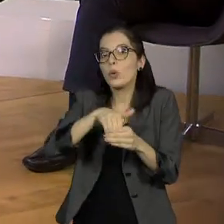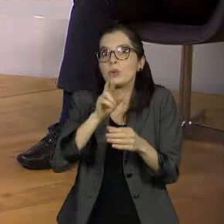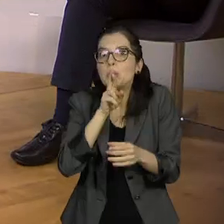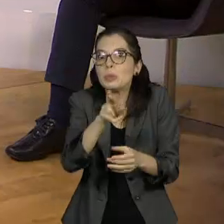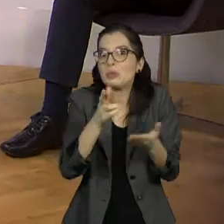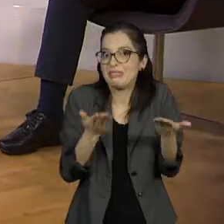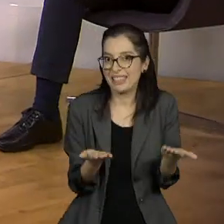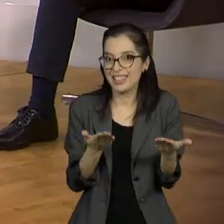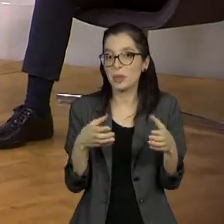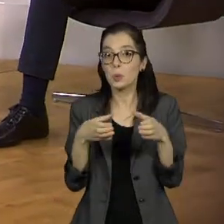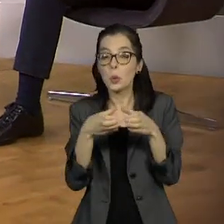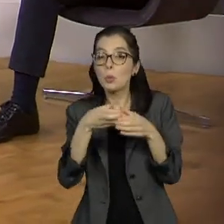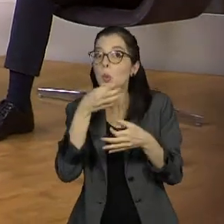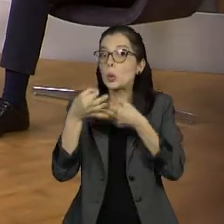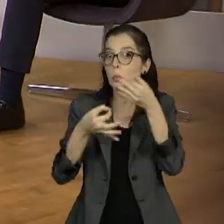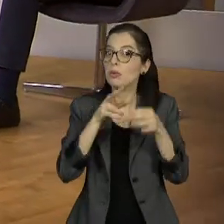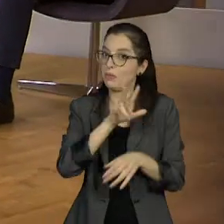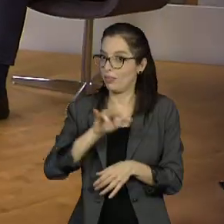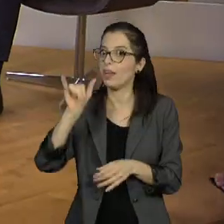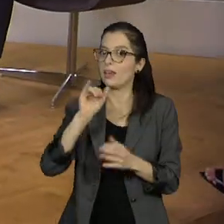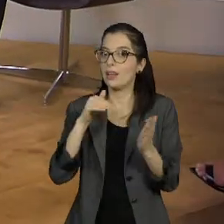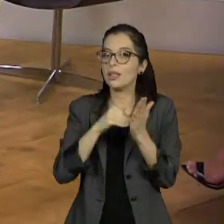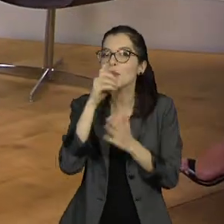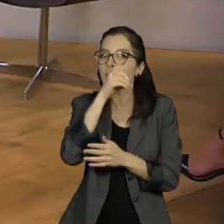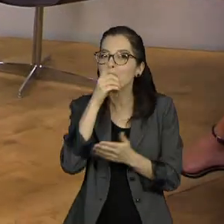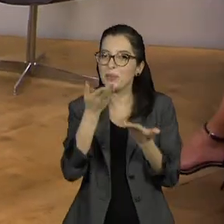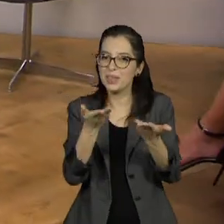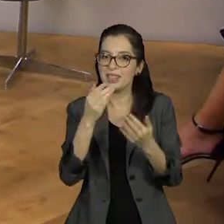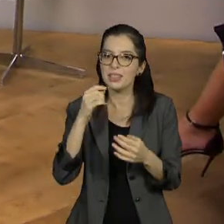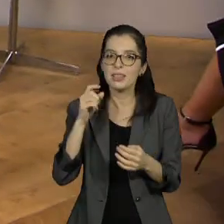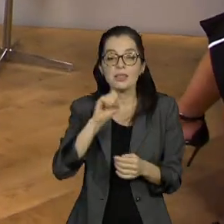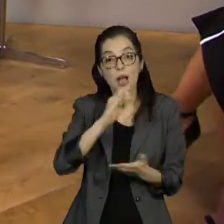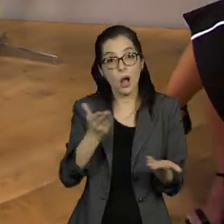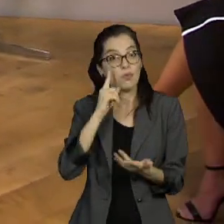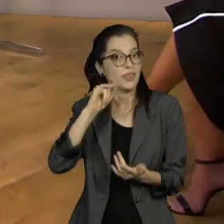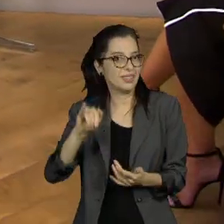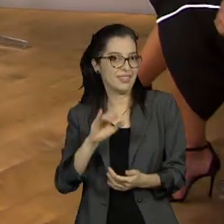de comentaristas. Então, até lá. Assista agora ao Jornal da Cultura.